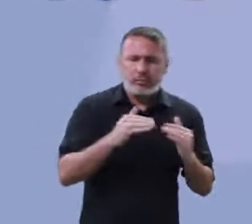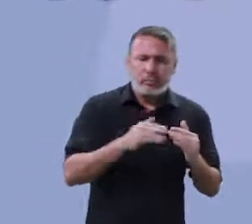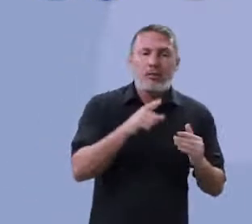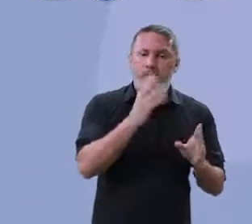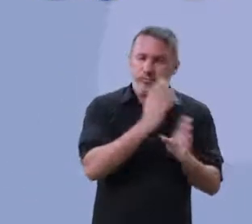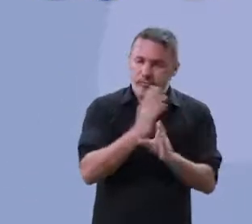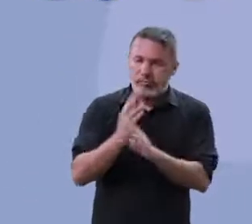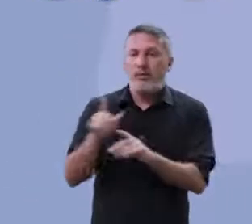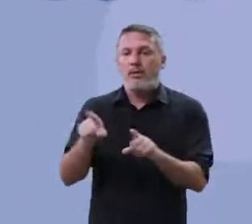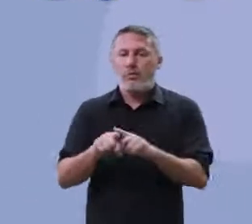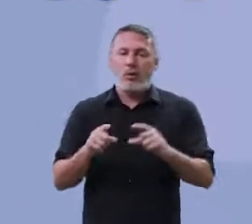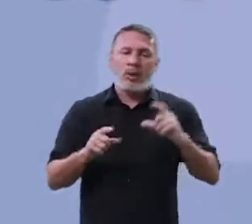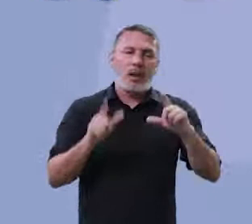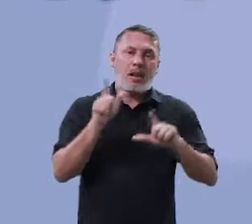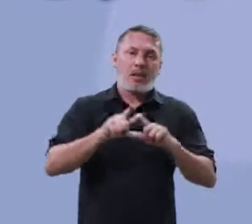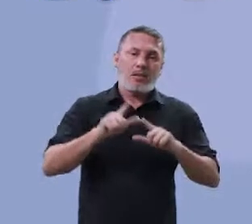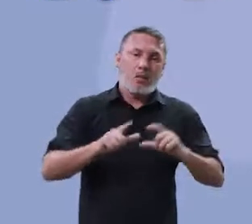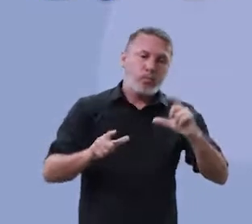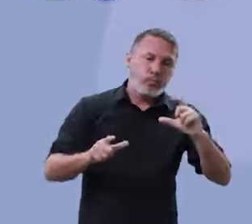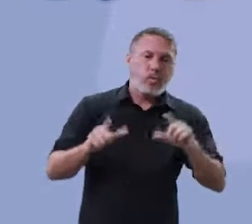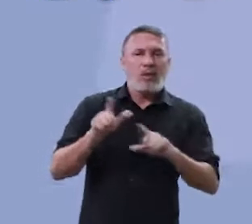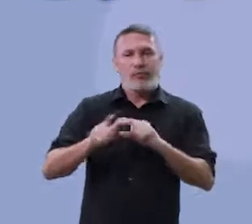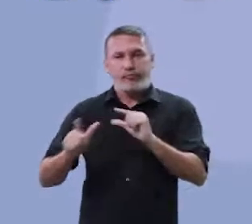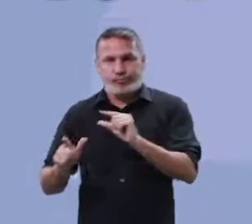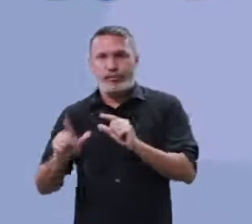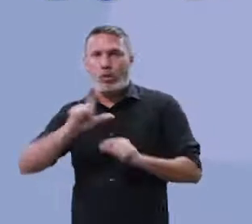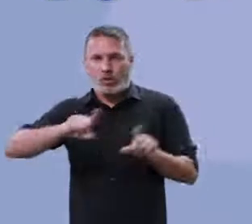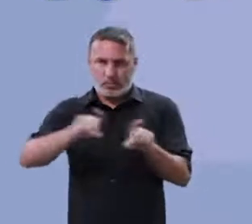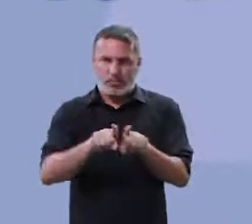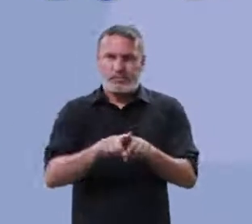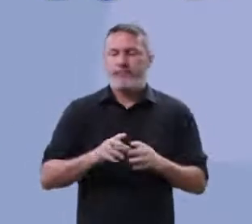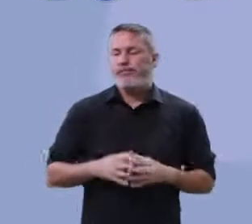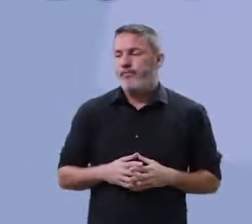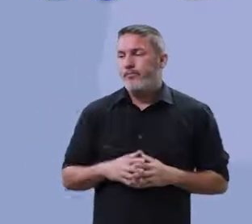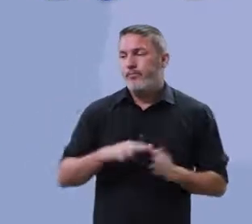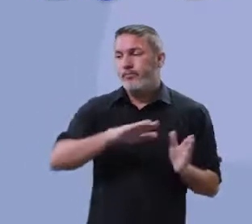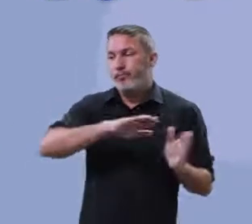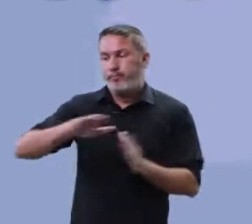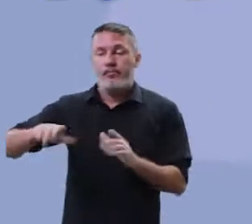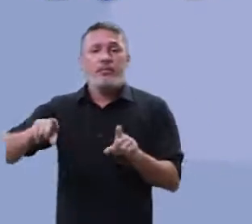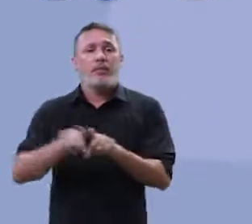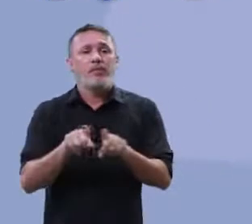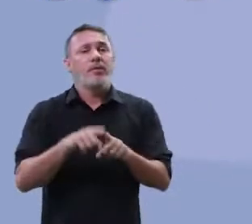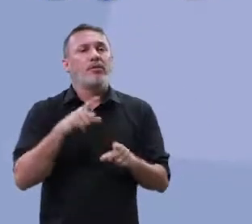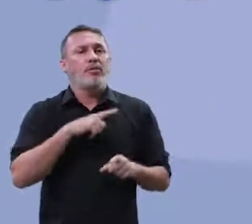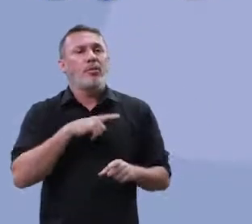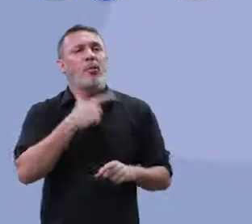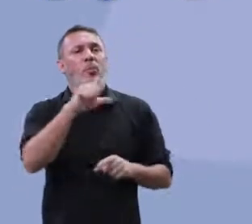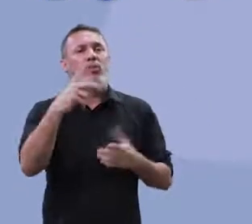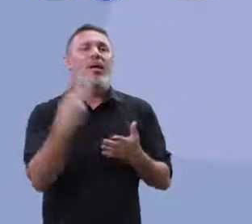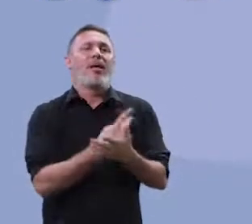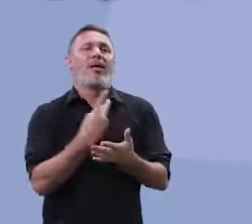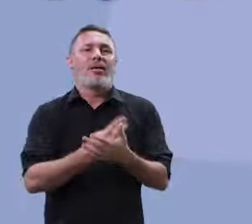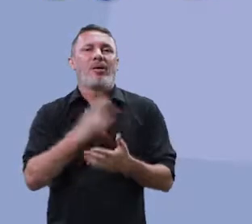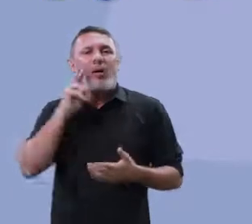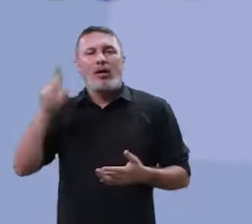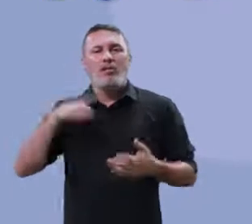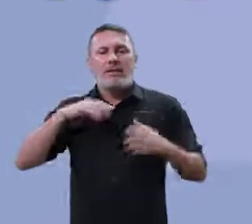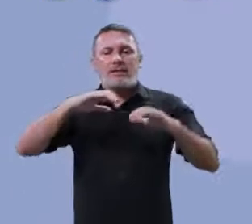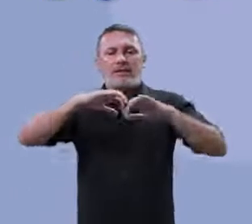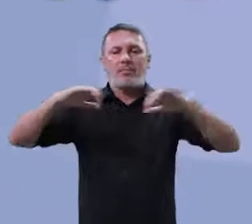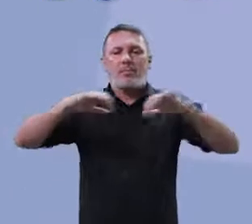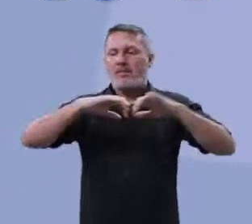obviamente, sempre identificar as maiúsculas com as minúsculas. O outro erro que geralmente ocorre com os alunos é esse aqui.